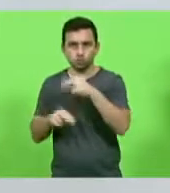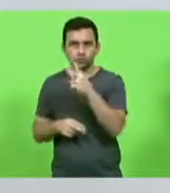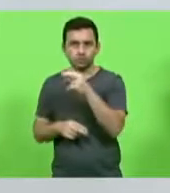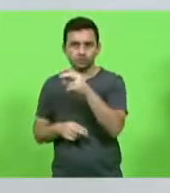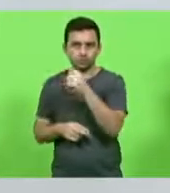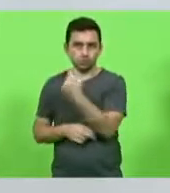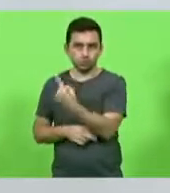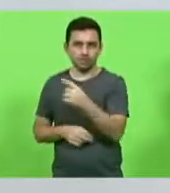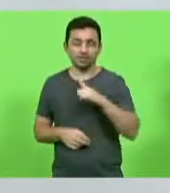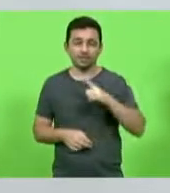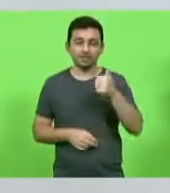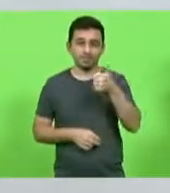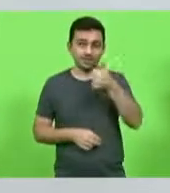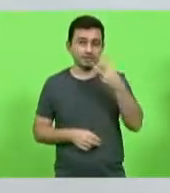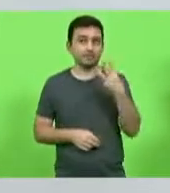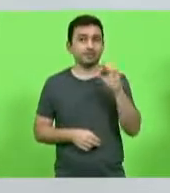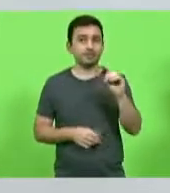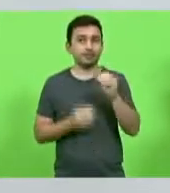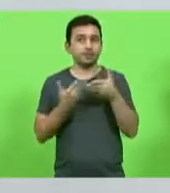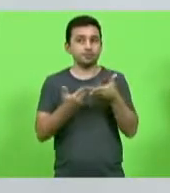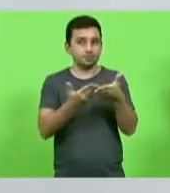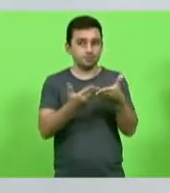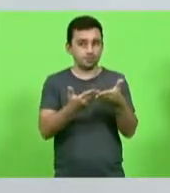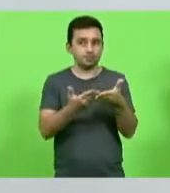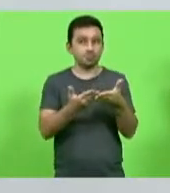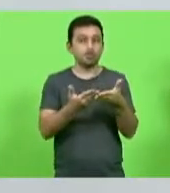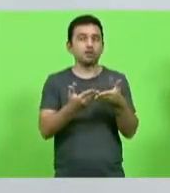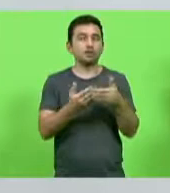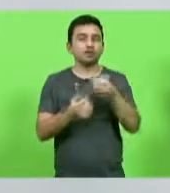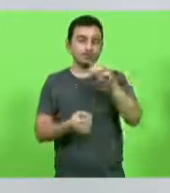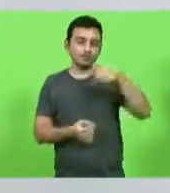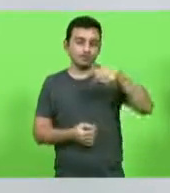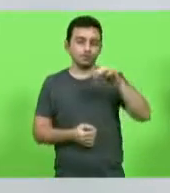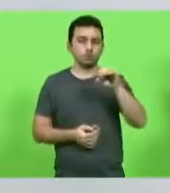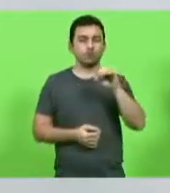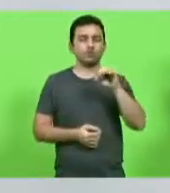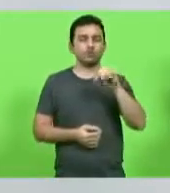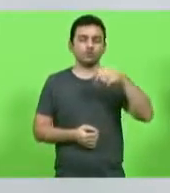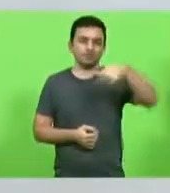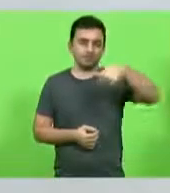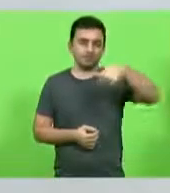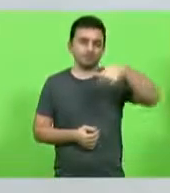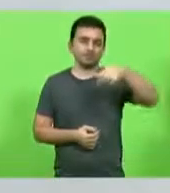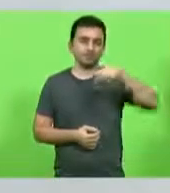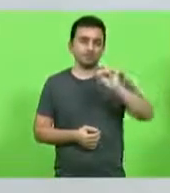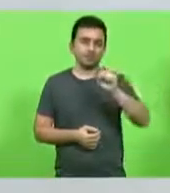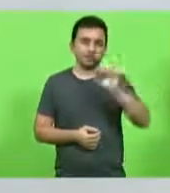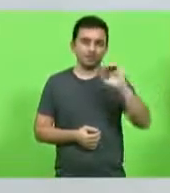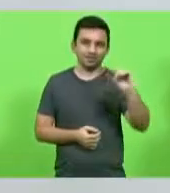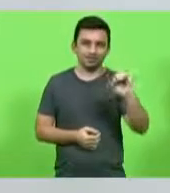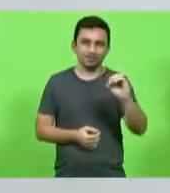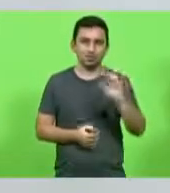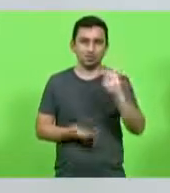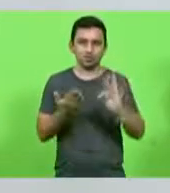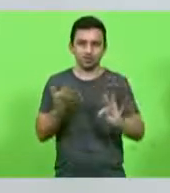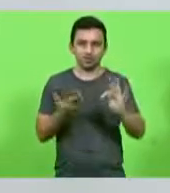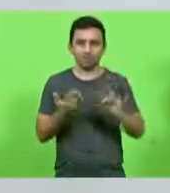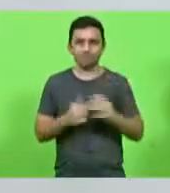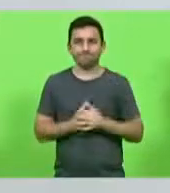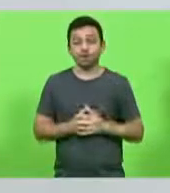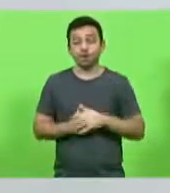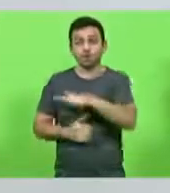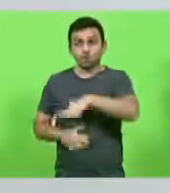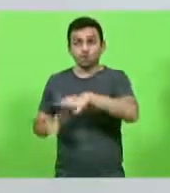embarcações com a cota de 780 toneladas. O pescador se preparou o ano